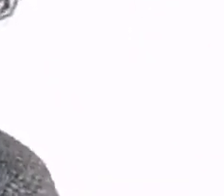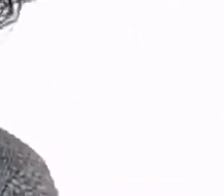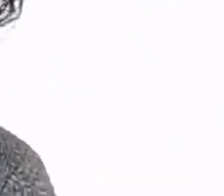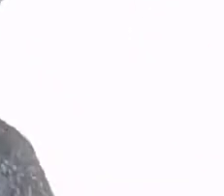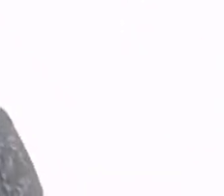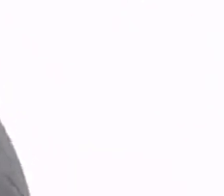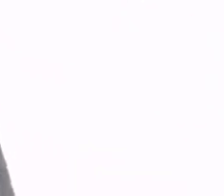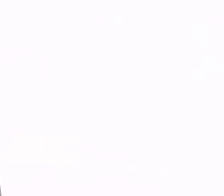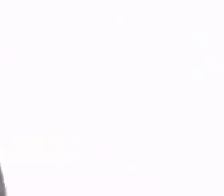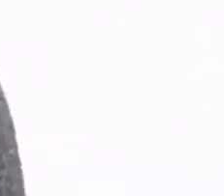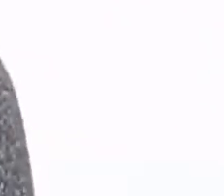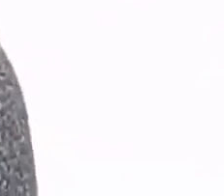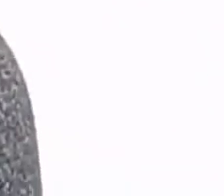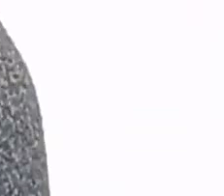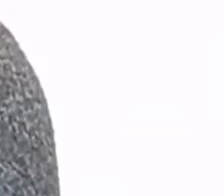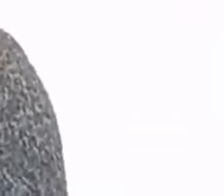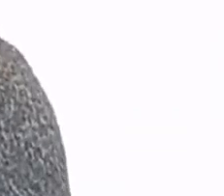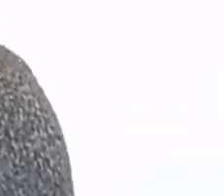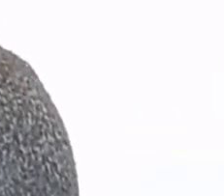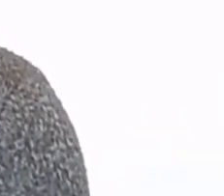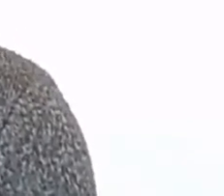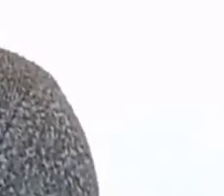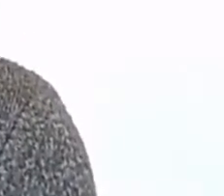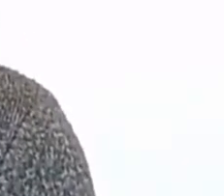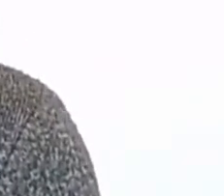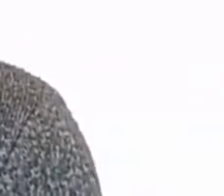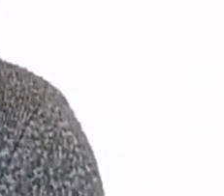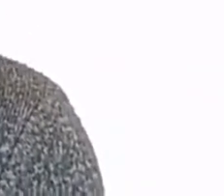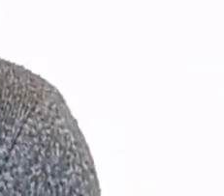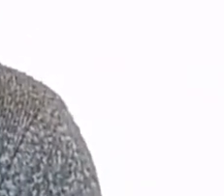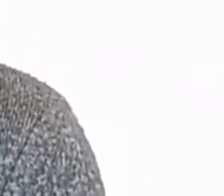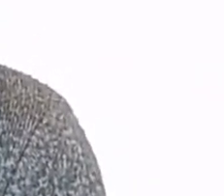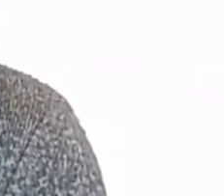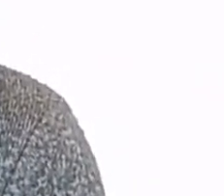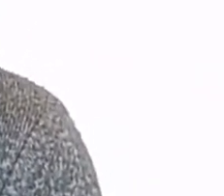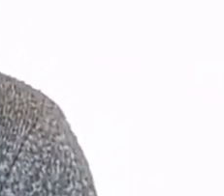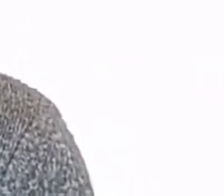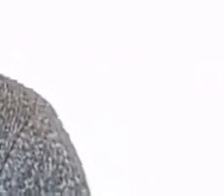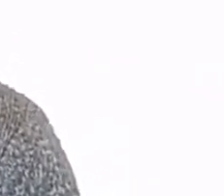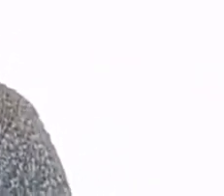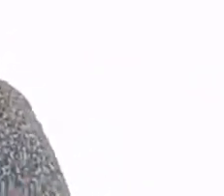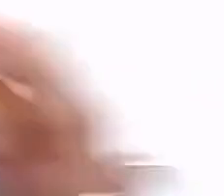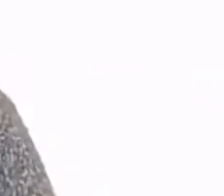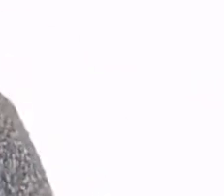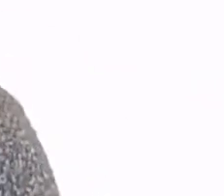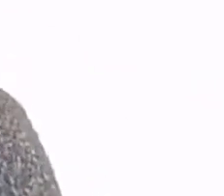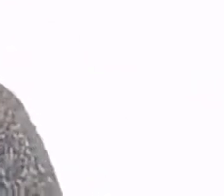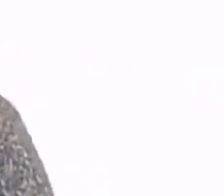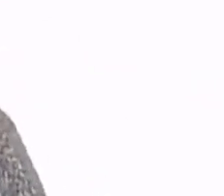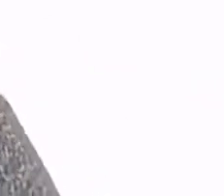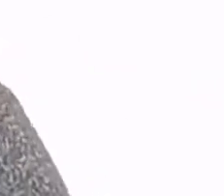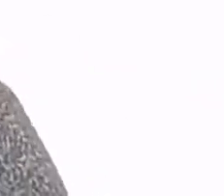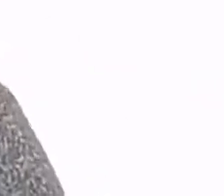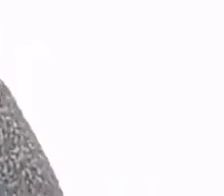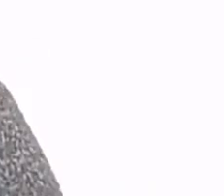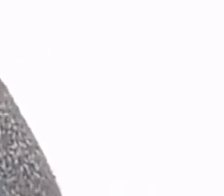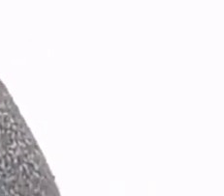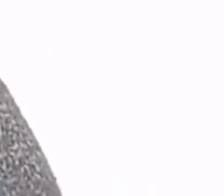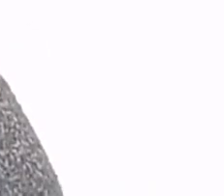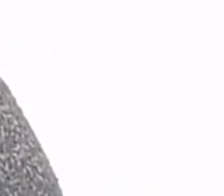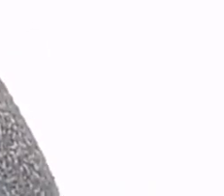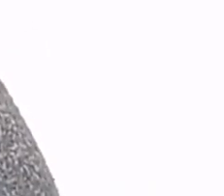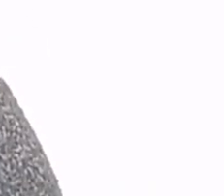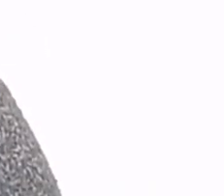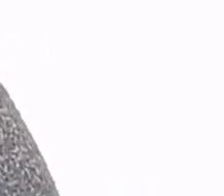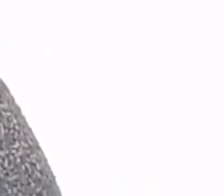encontros foram gravados e depois transcritos. Então, a gente achou um